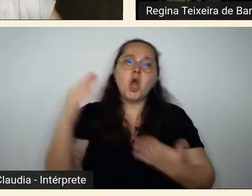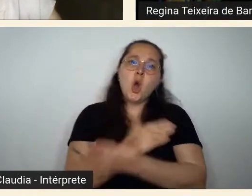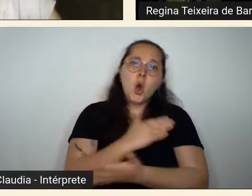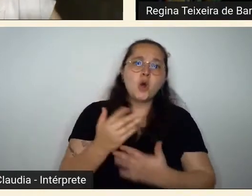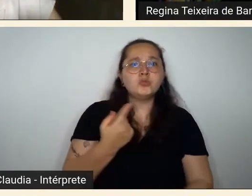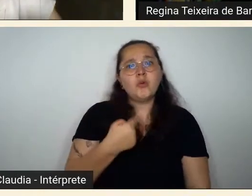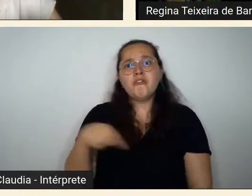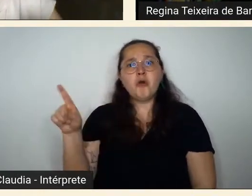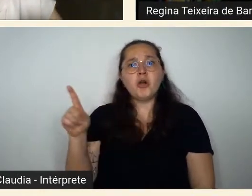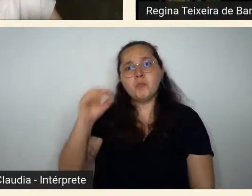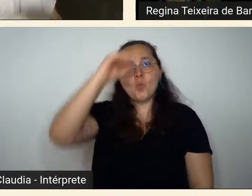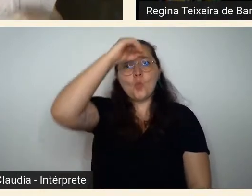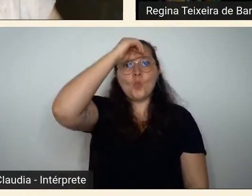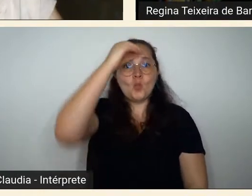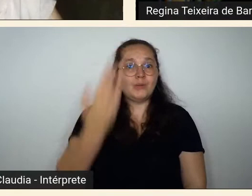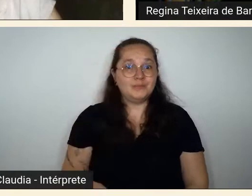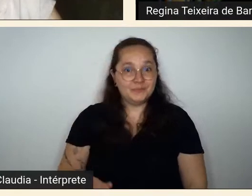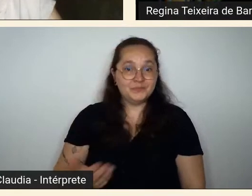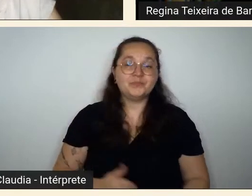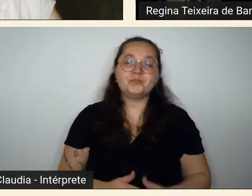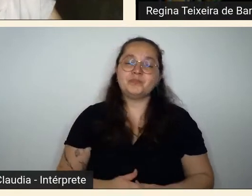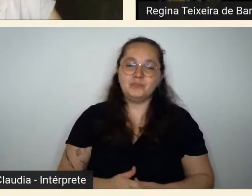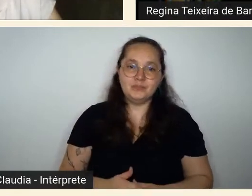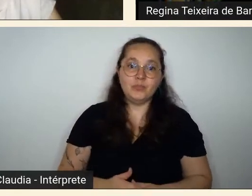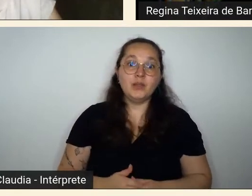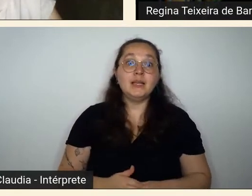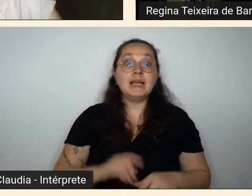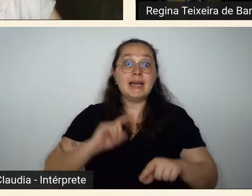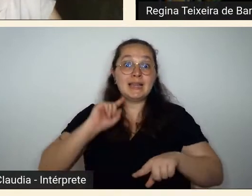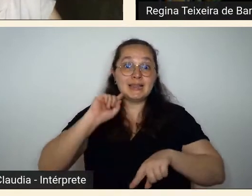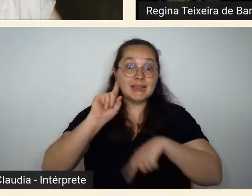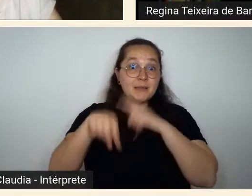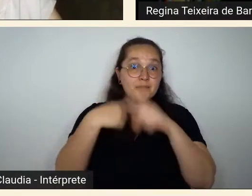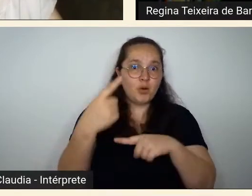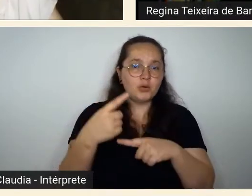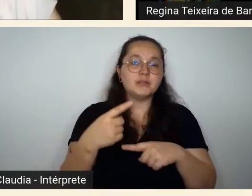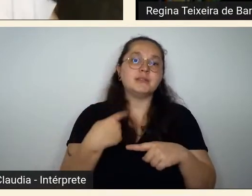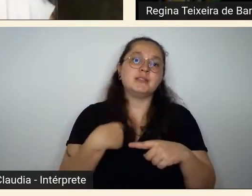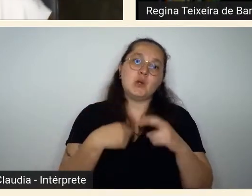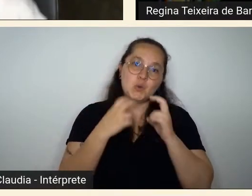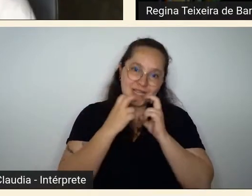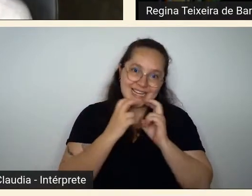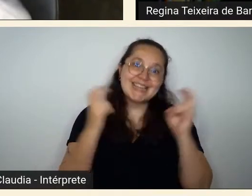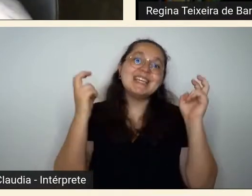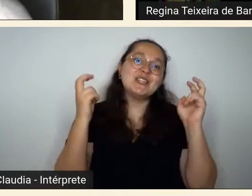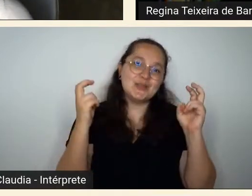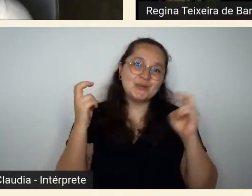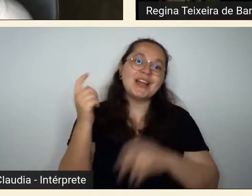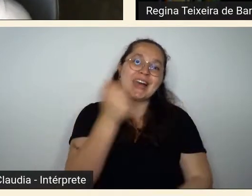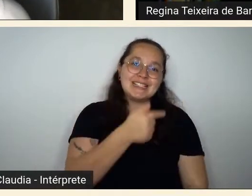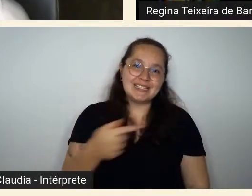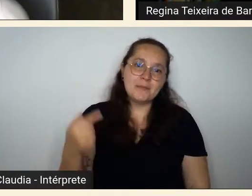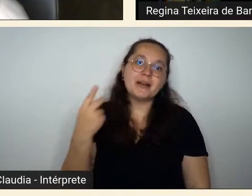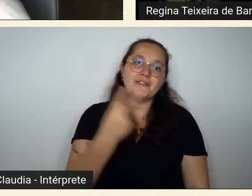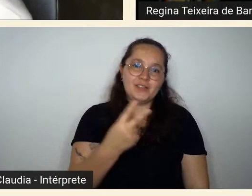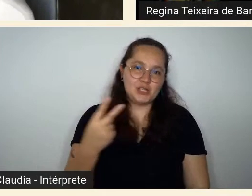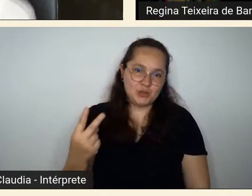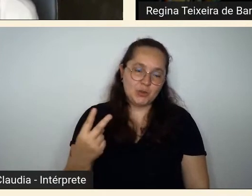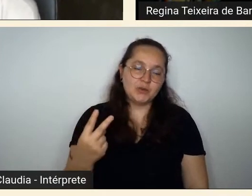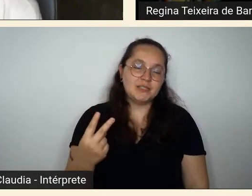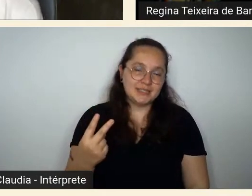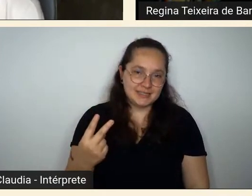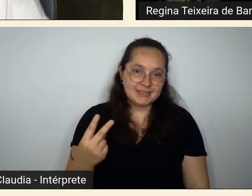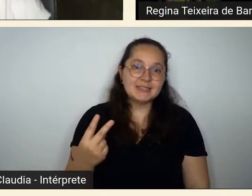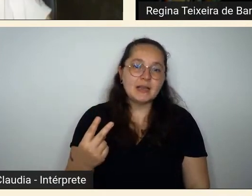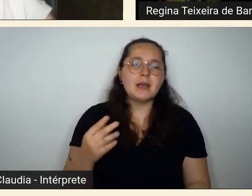que ocorria mas depois que se dá o grito da semana e é claro que a semana a gente tem que lembrar sempre aqui